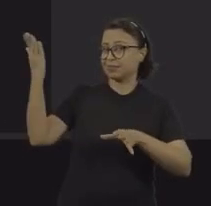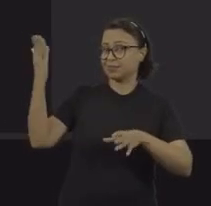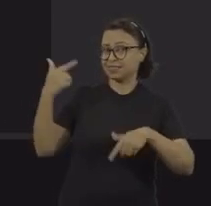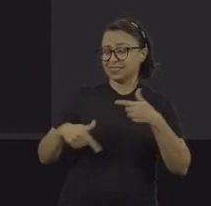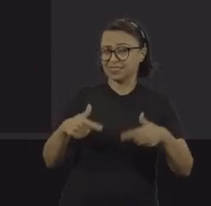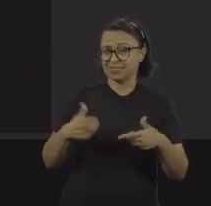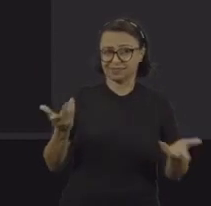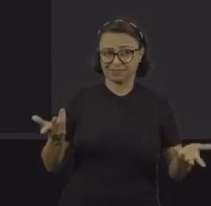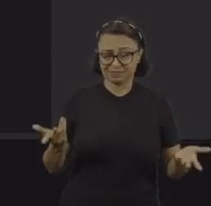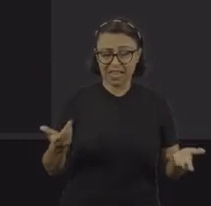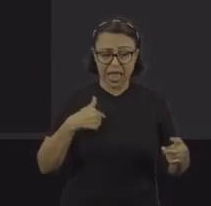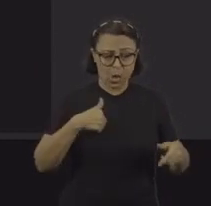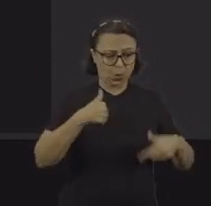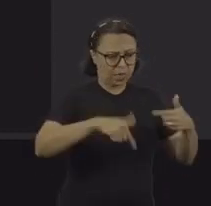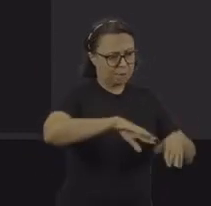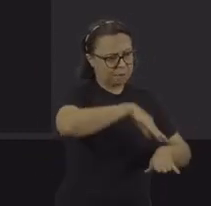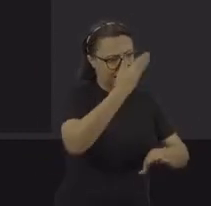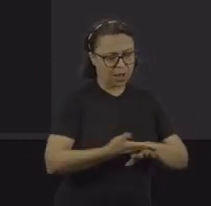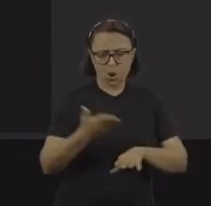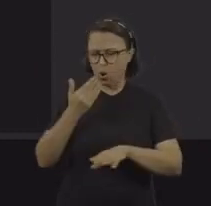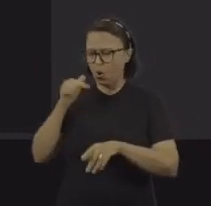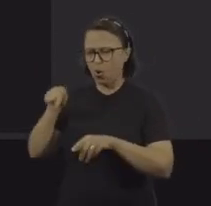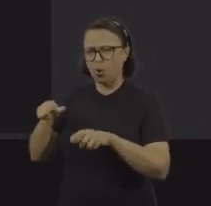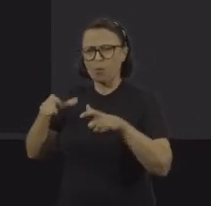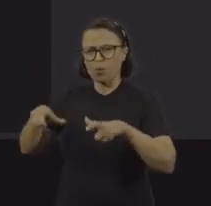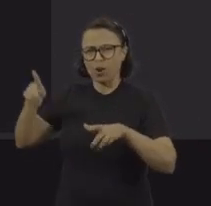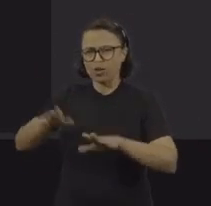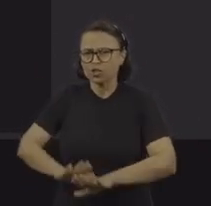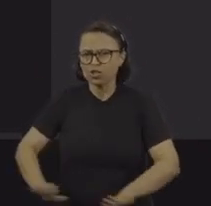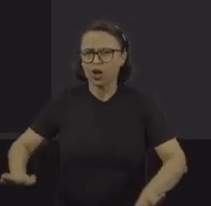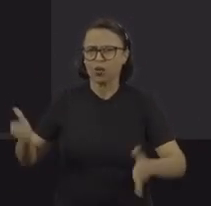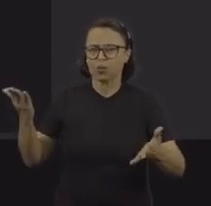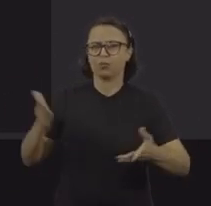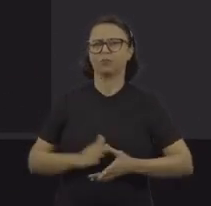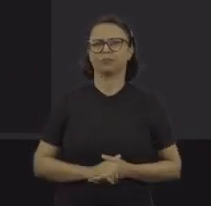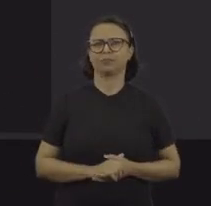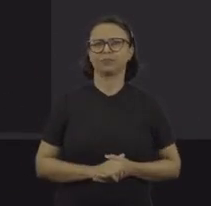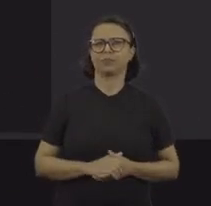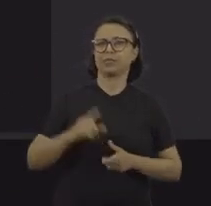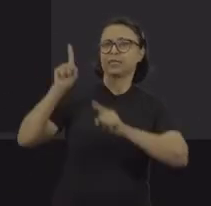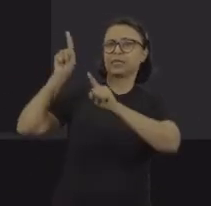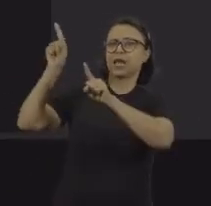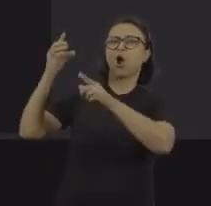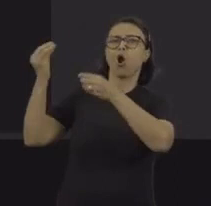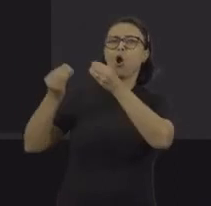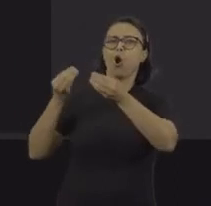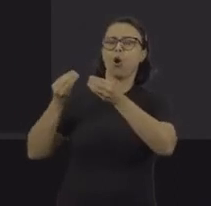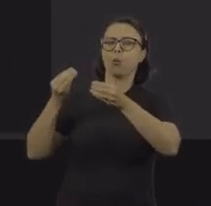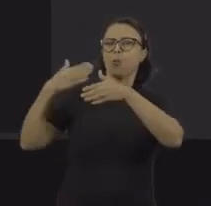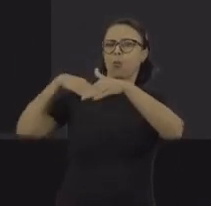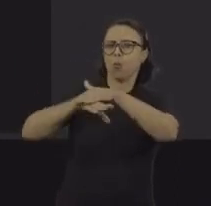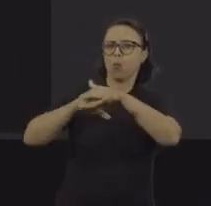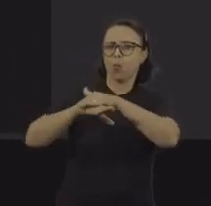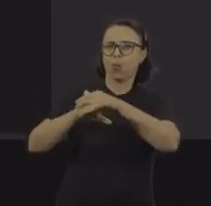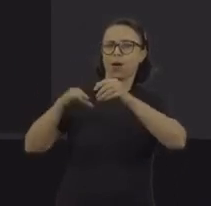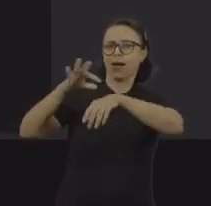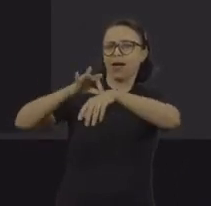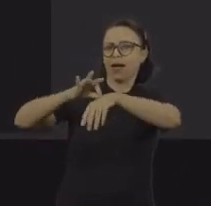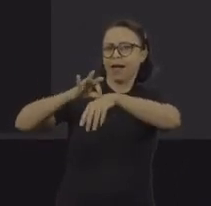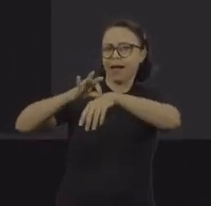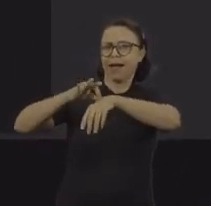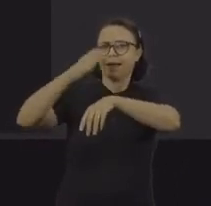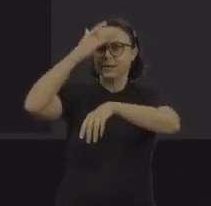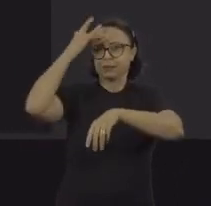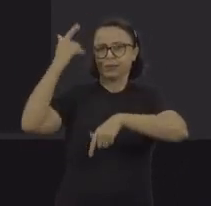faz a sua jornada de trabalho, o chão. Esse aqui é o armazenamento da carne do